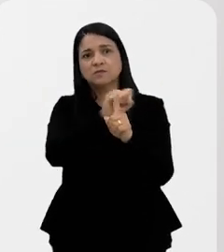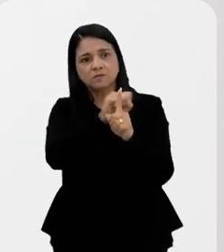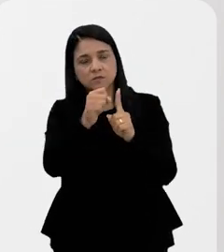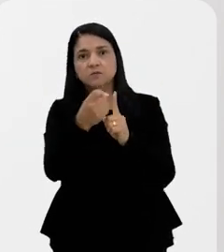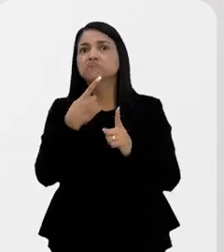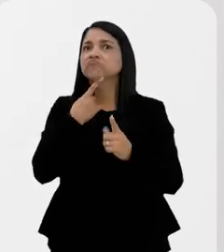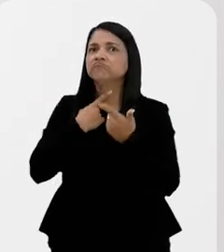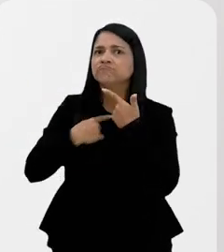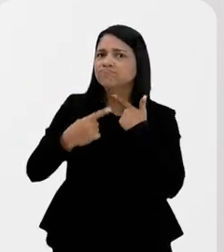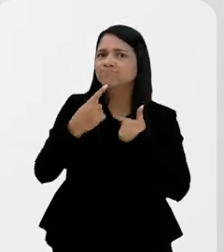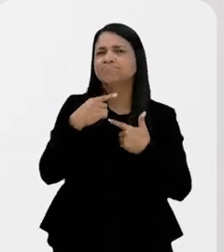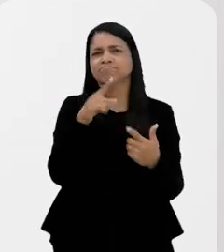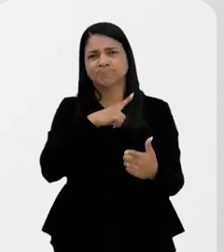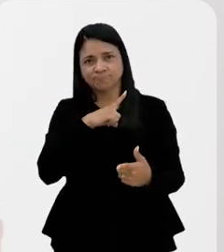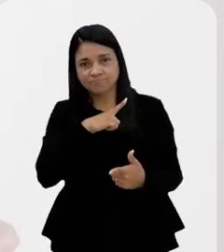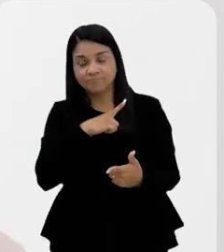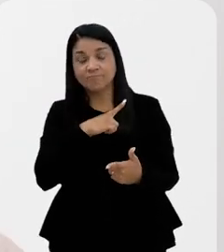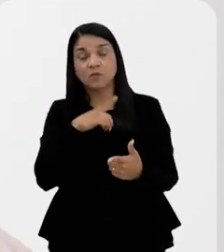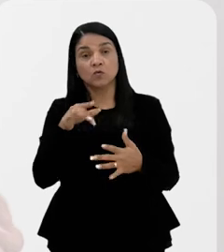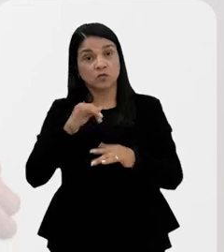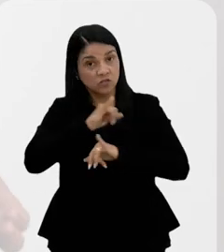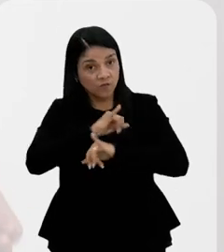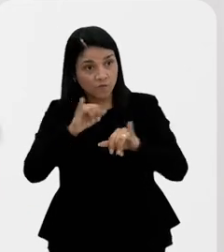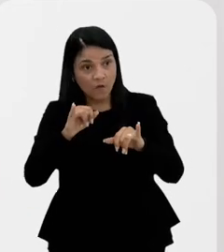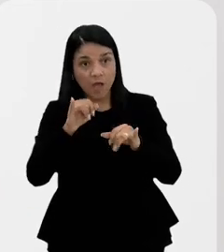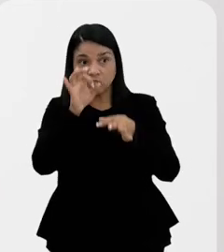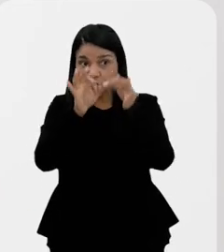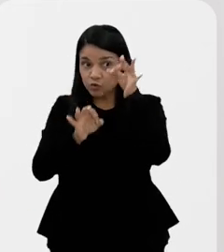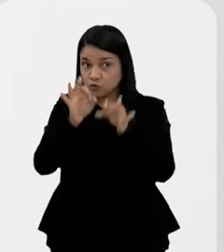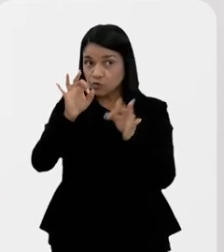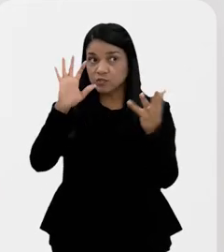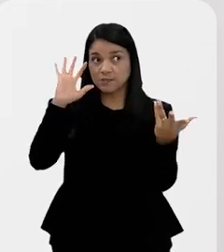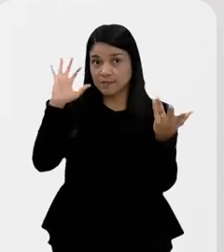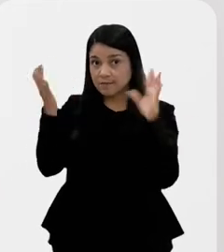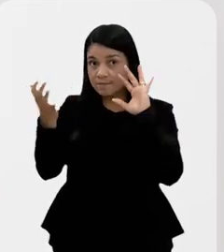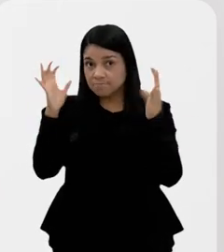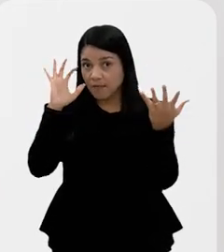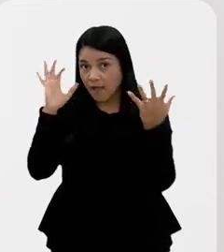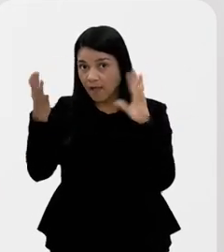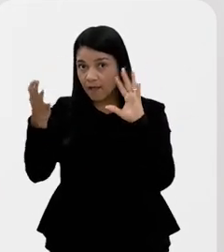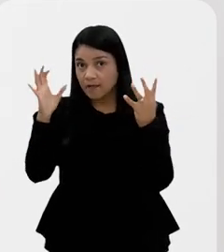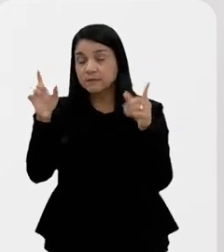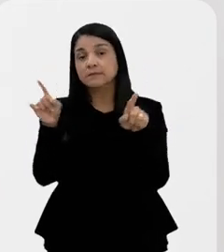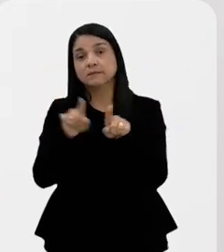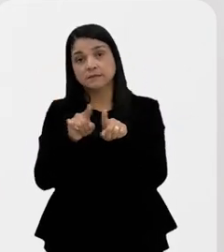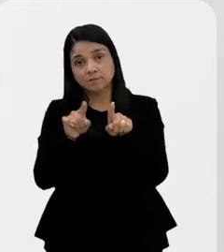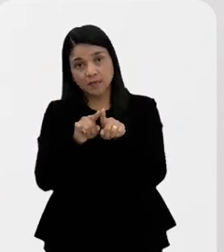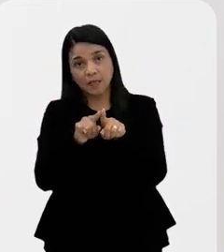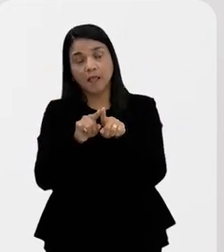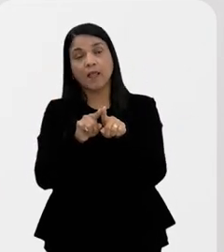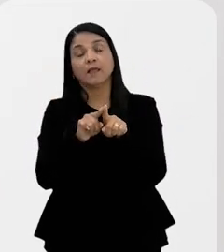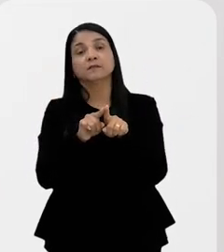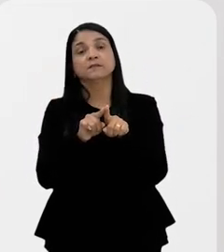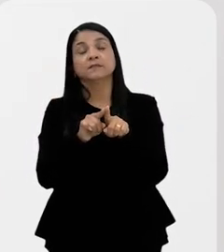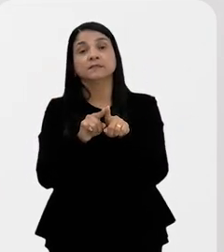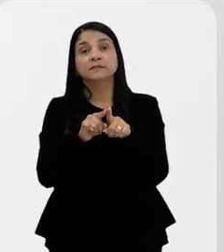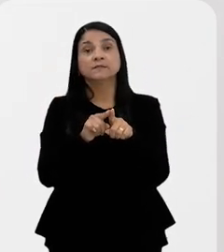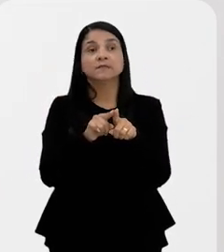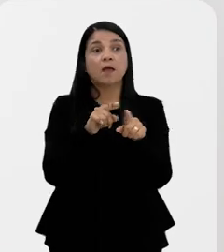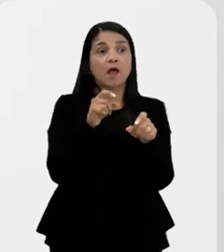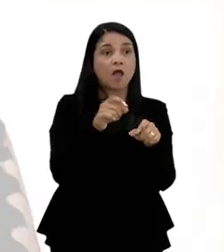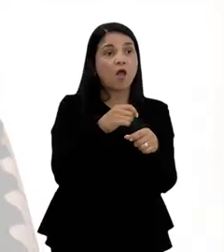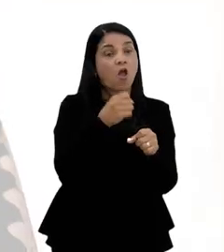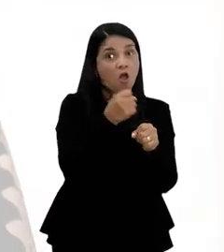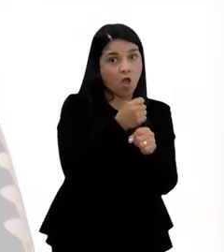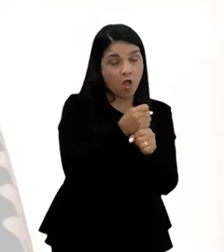e socialmente desejáveis. Então, também, quando a gente fala em justiça climática, a gente acaba também falando da reparação